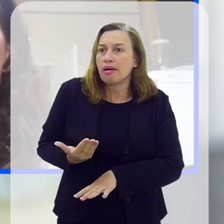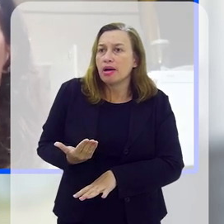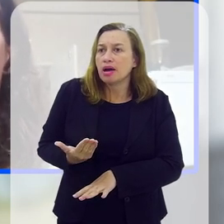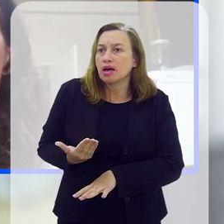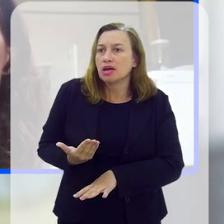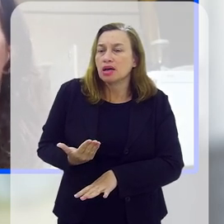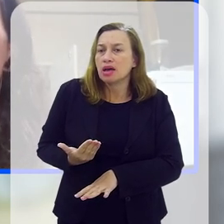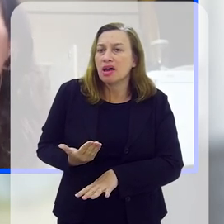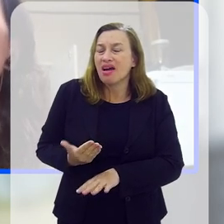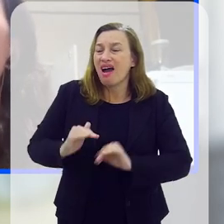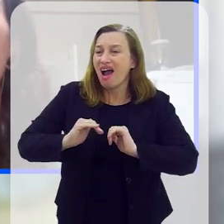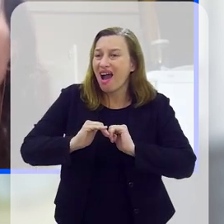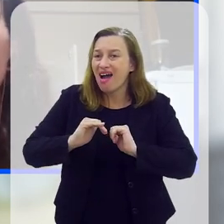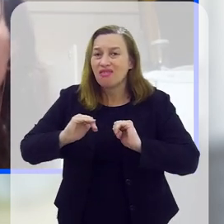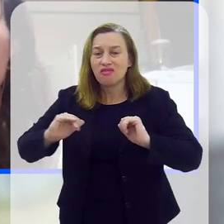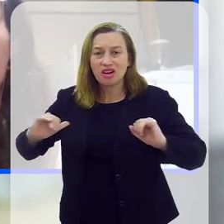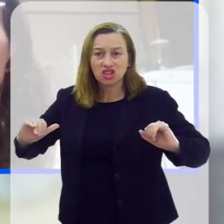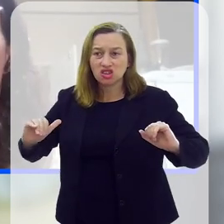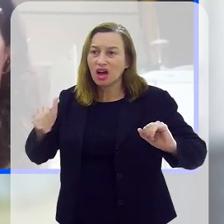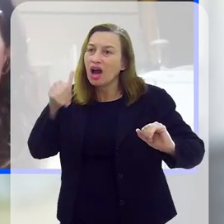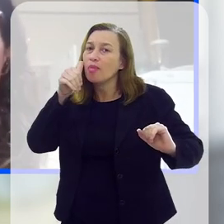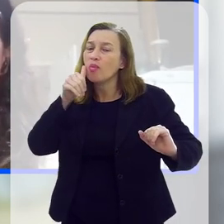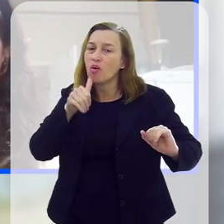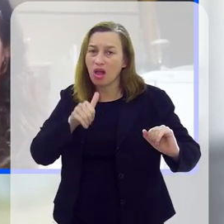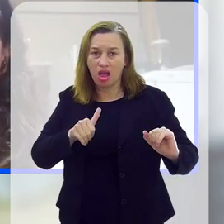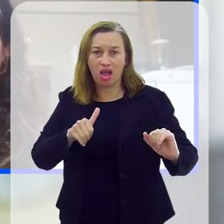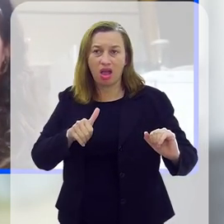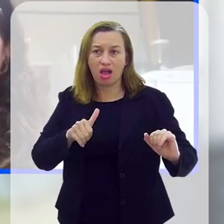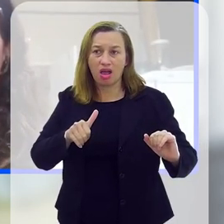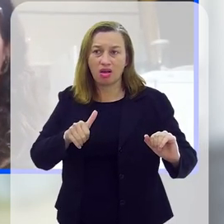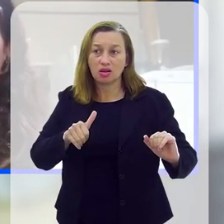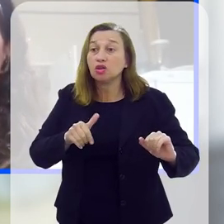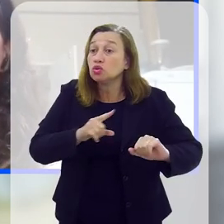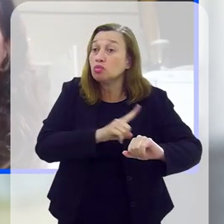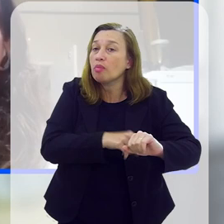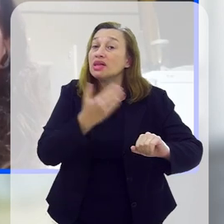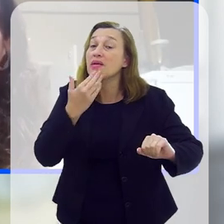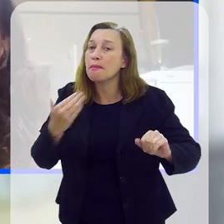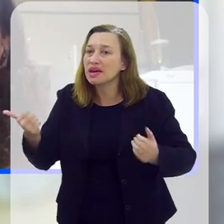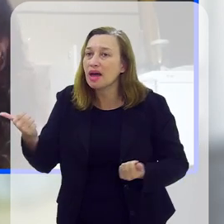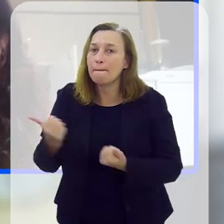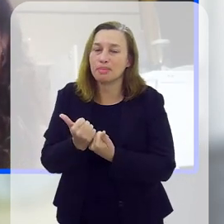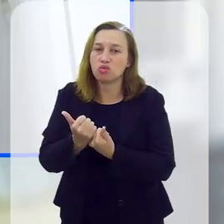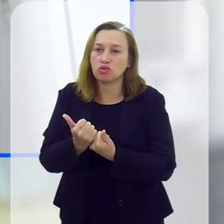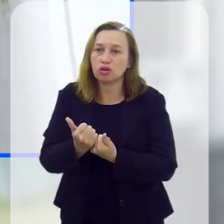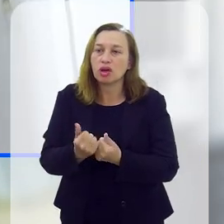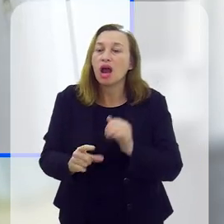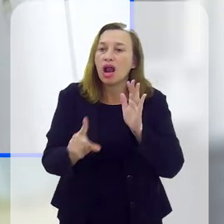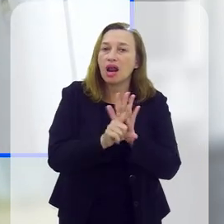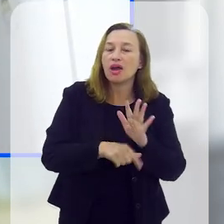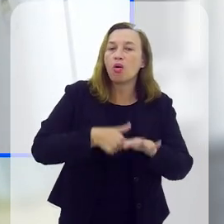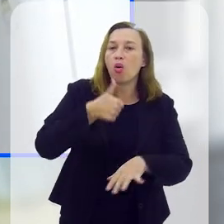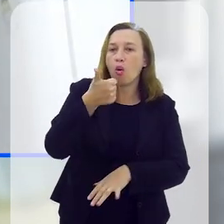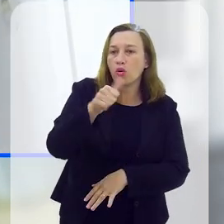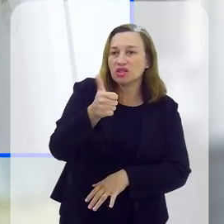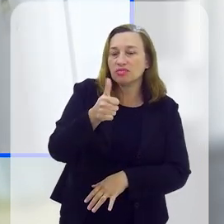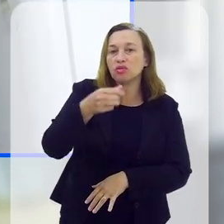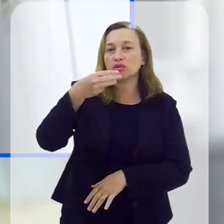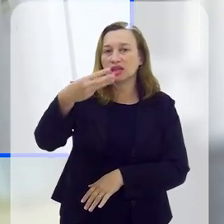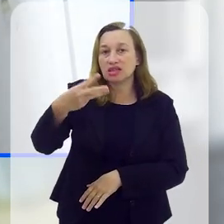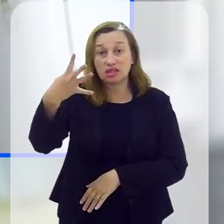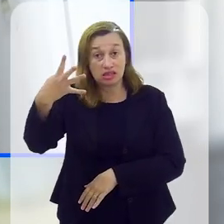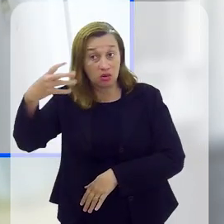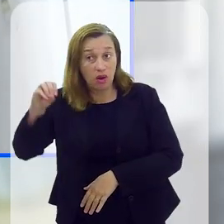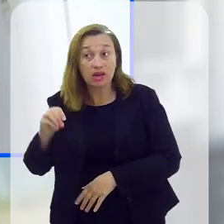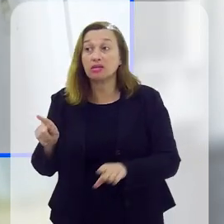afastamento da mulher no momento em ela pede apoio. A Lei nº 11.340 também